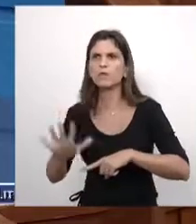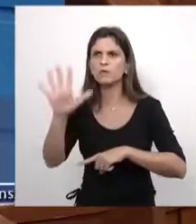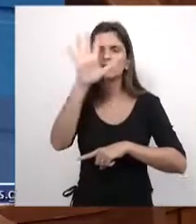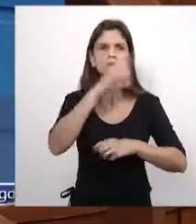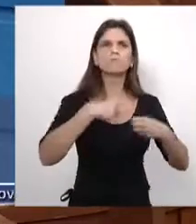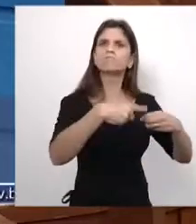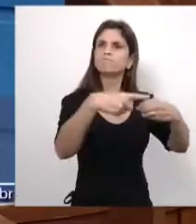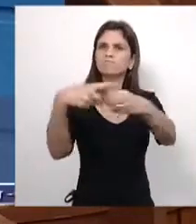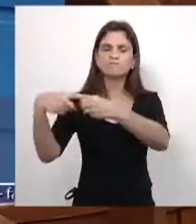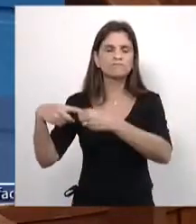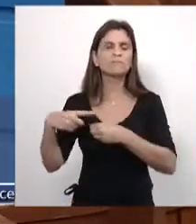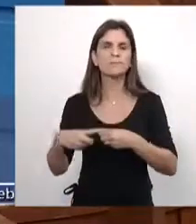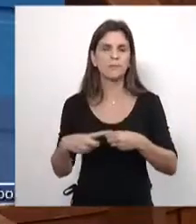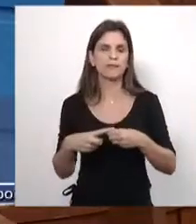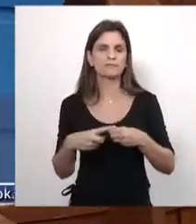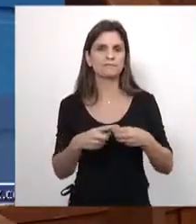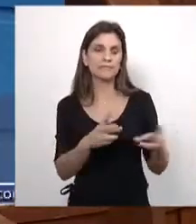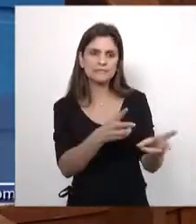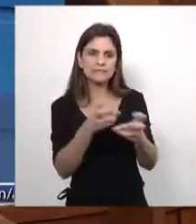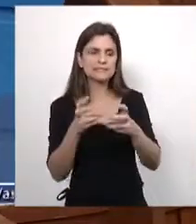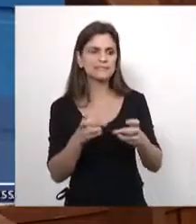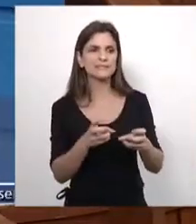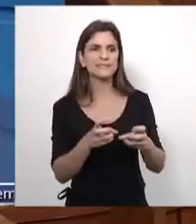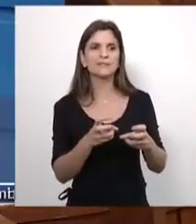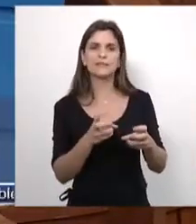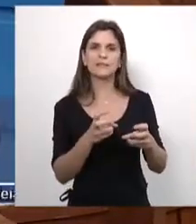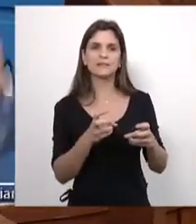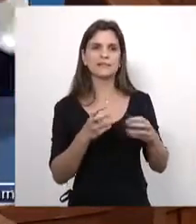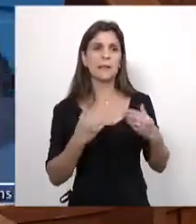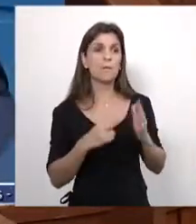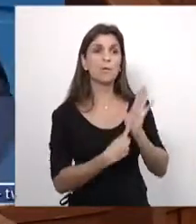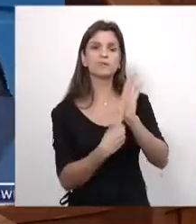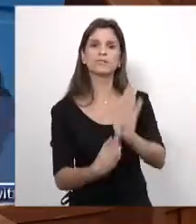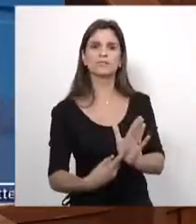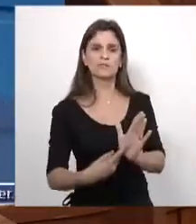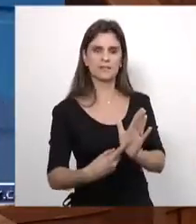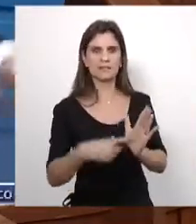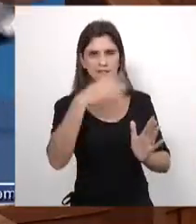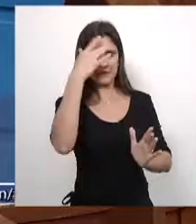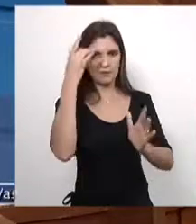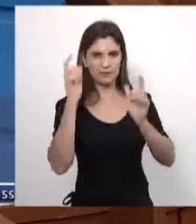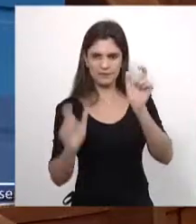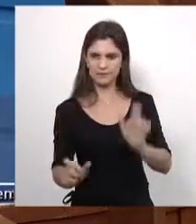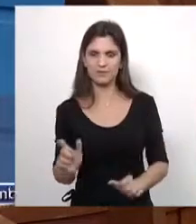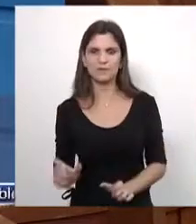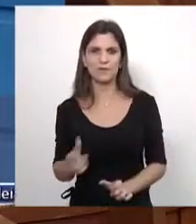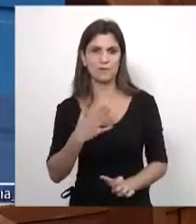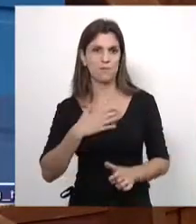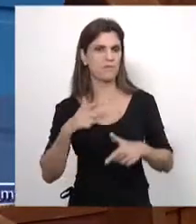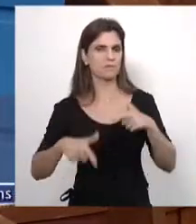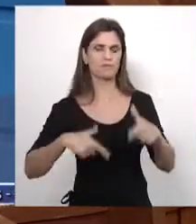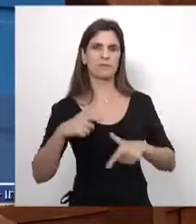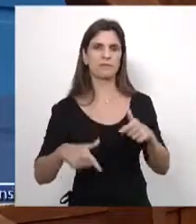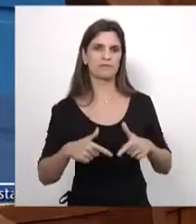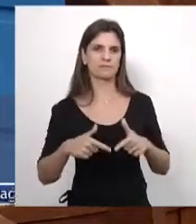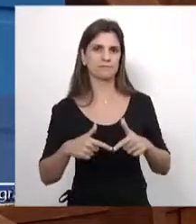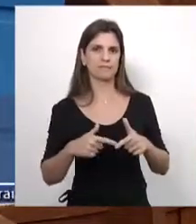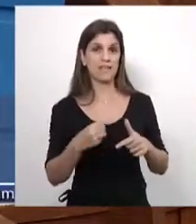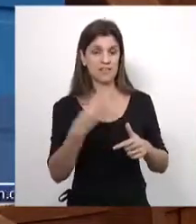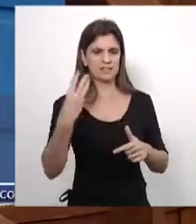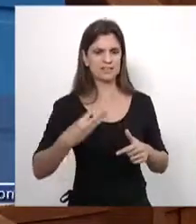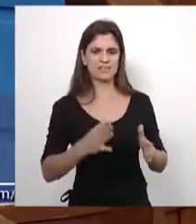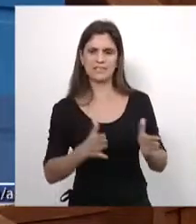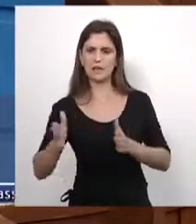cidade, conquistando o eleitor pelo meu trabalho prestado à população. É isso que eu tenho. Se eu estou no terceiro mandato, é porque eu tenho